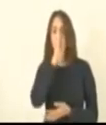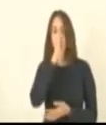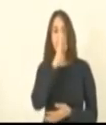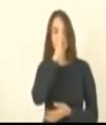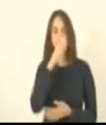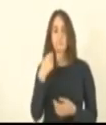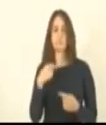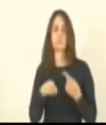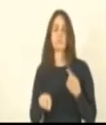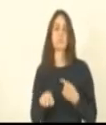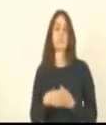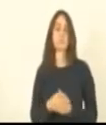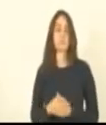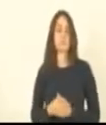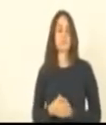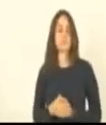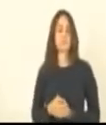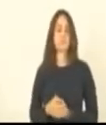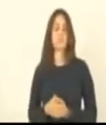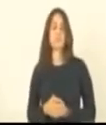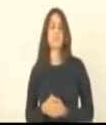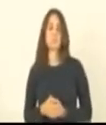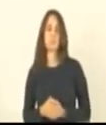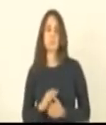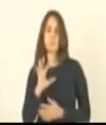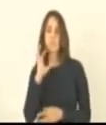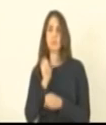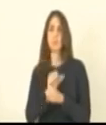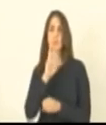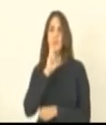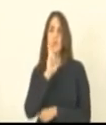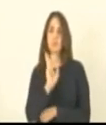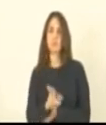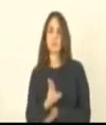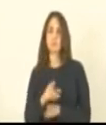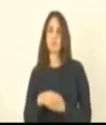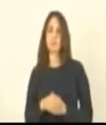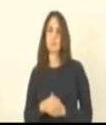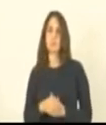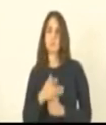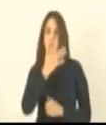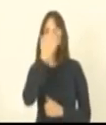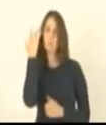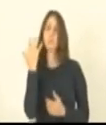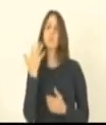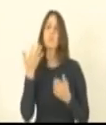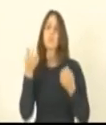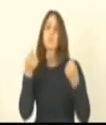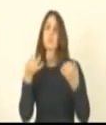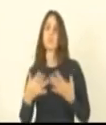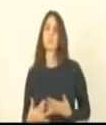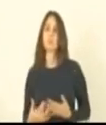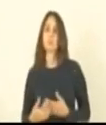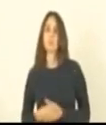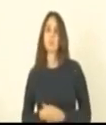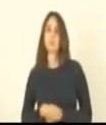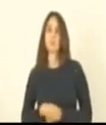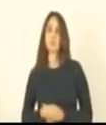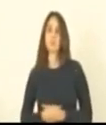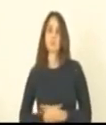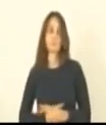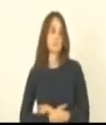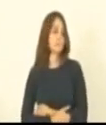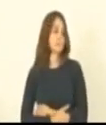deixa eu fazer a publicação do resultado e aí quem quiser justificar em breve nós poderíamos fazer